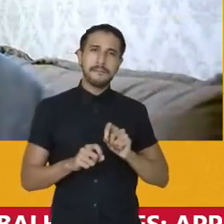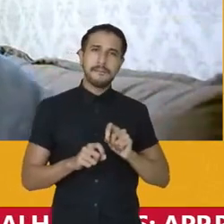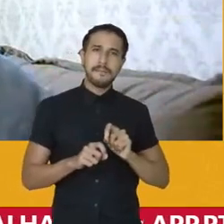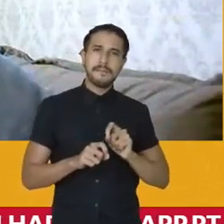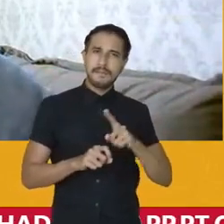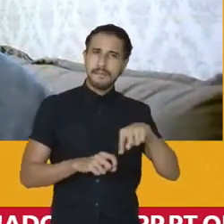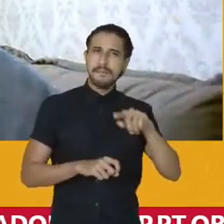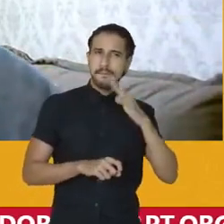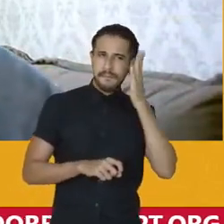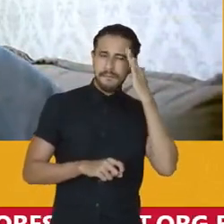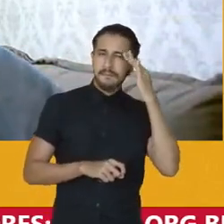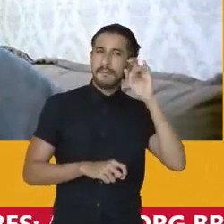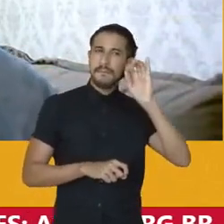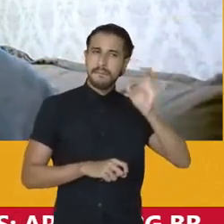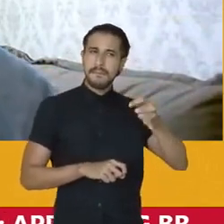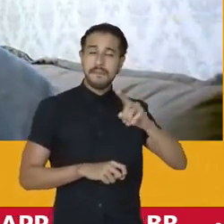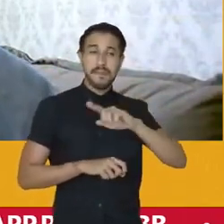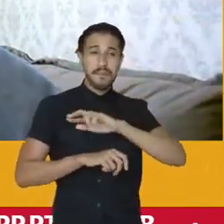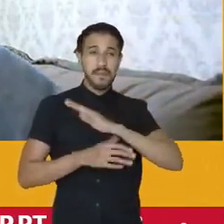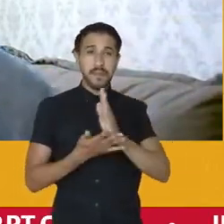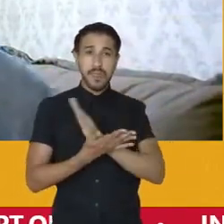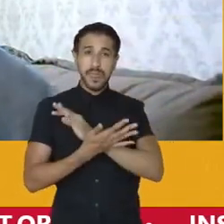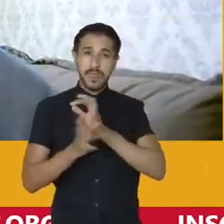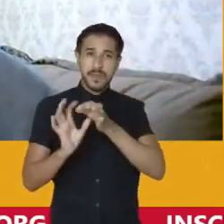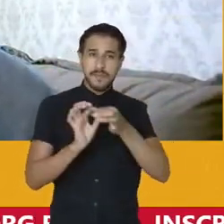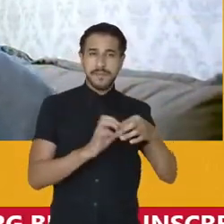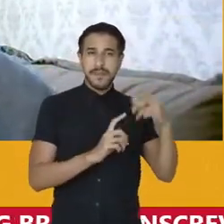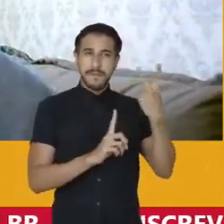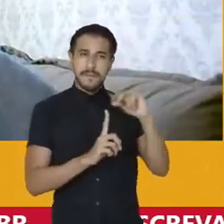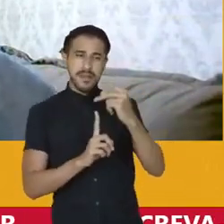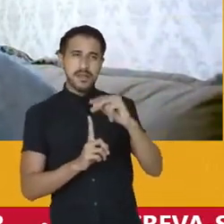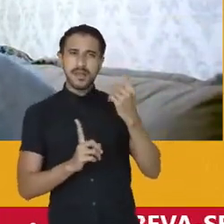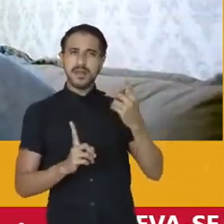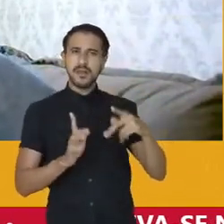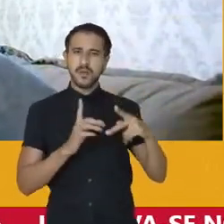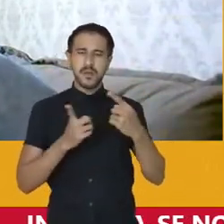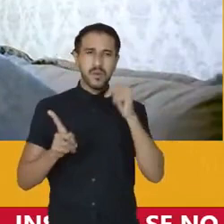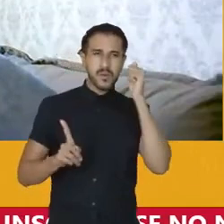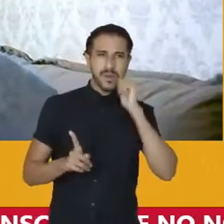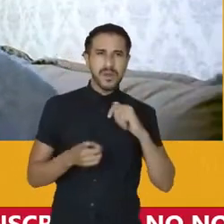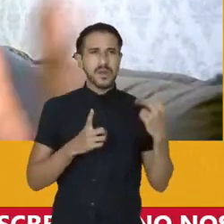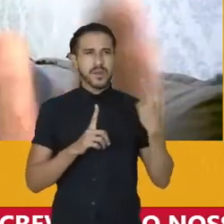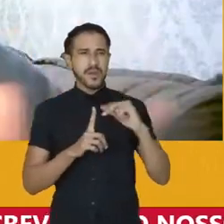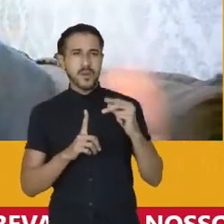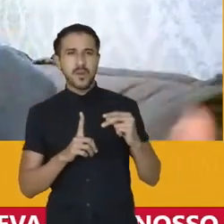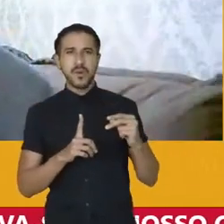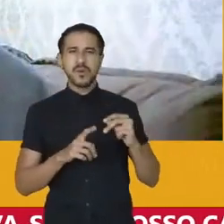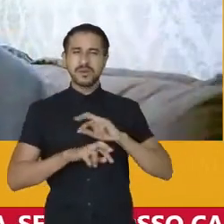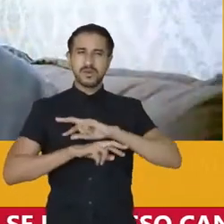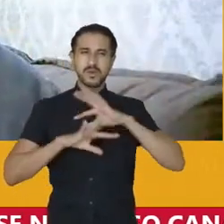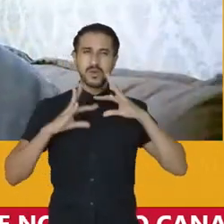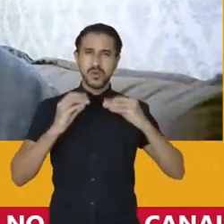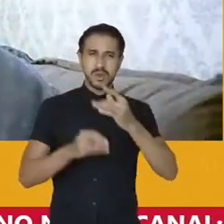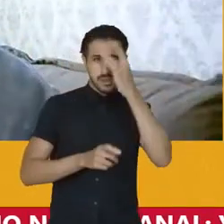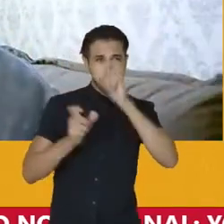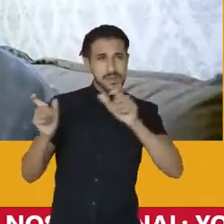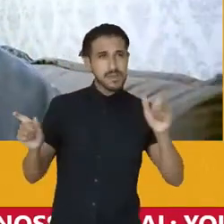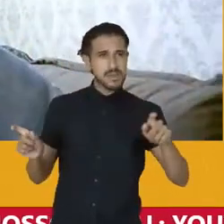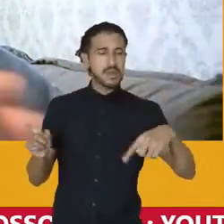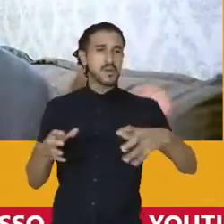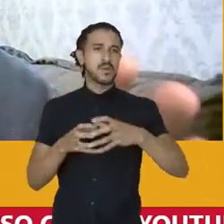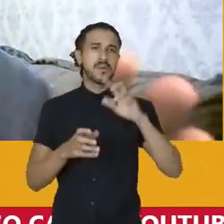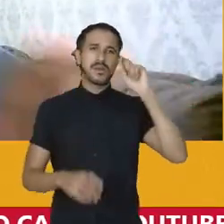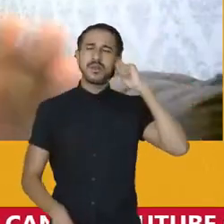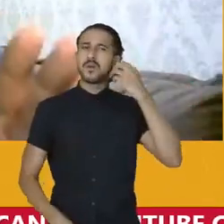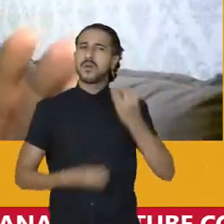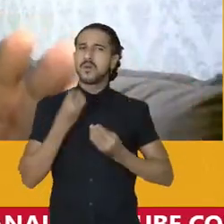certeza vocês estão acompanhando, casos de agressão gratuita, mulheres de agressão gratuita, e todas essas pessoas são pessoas negras.